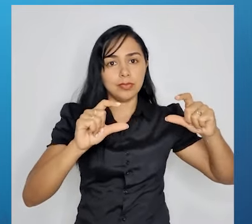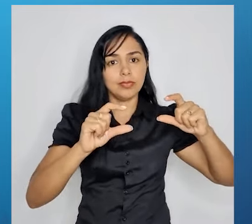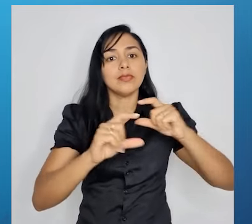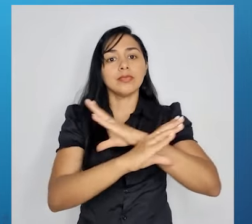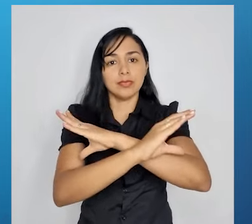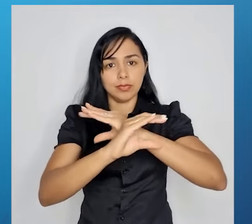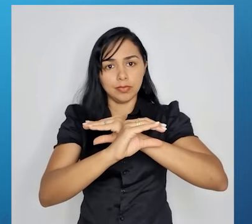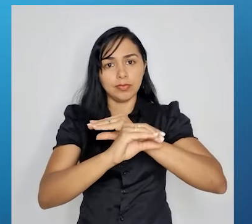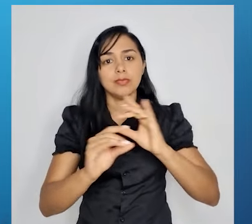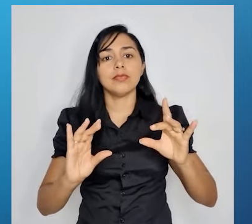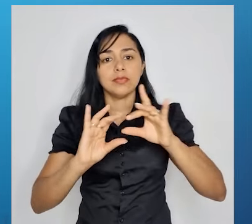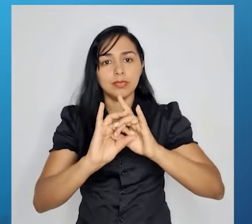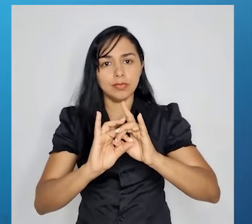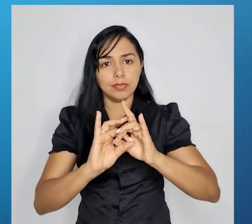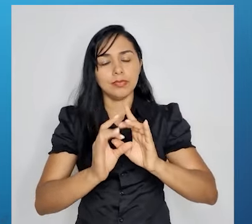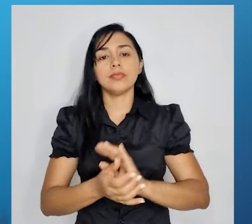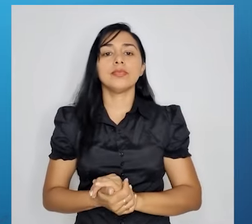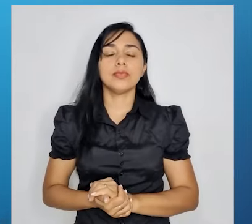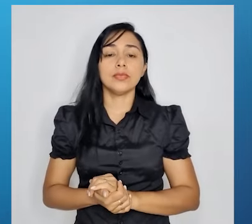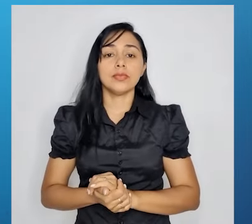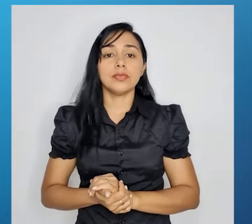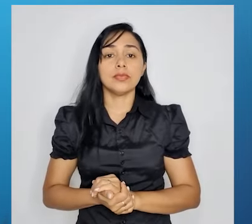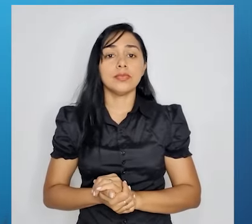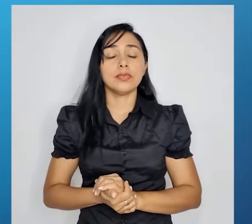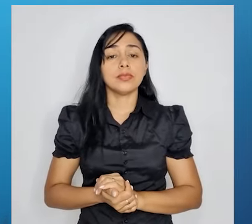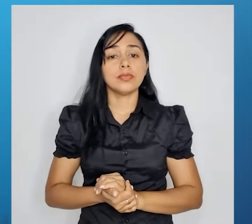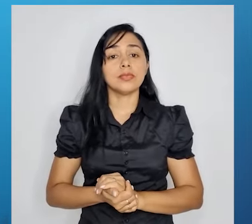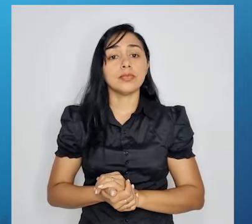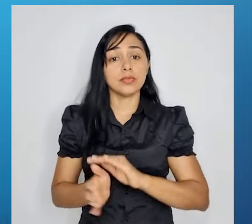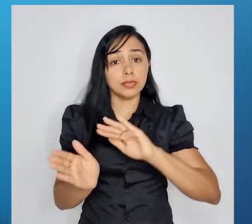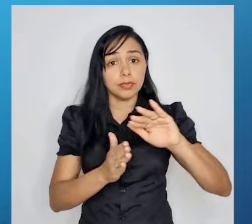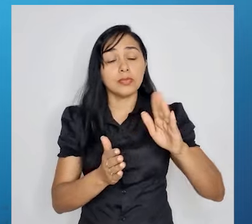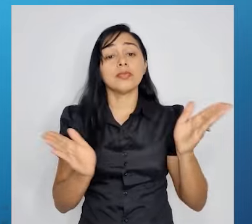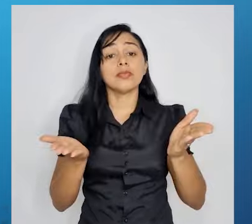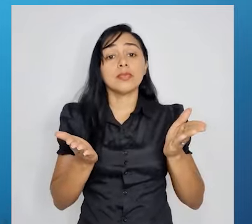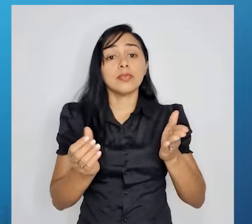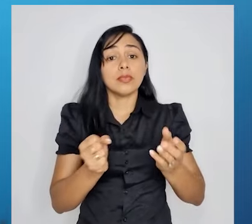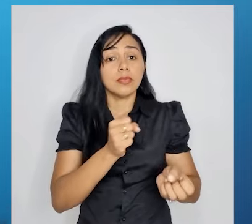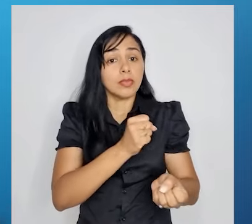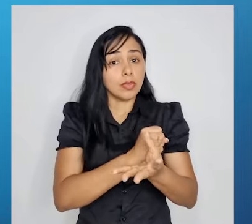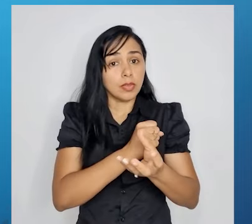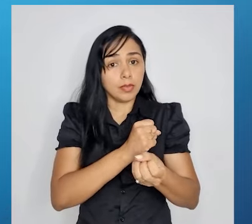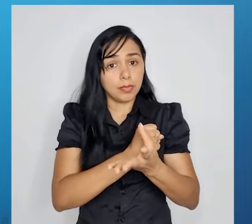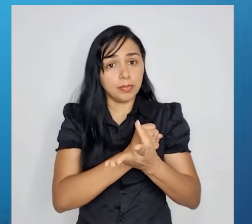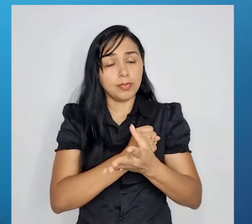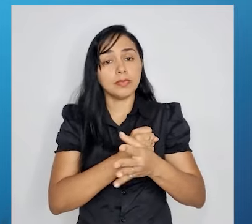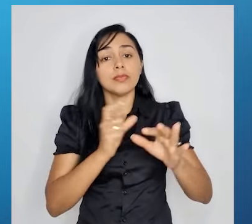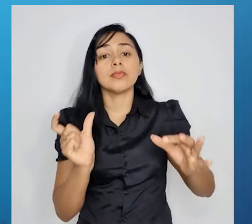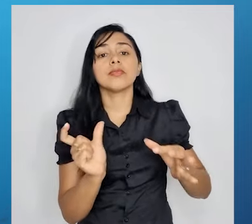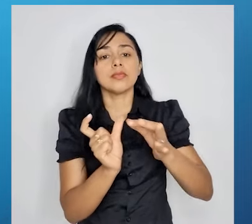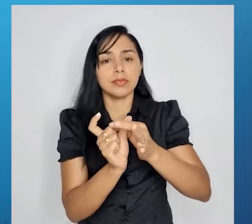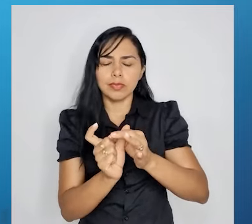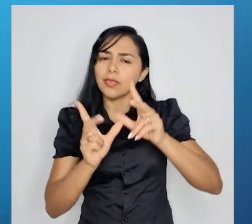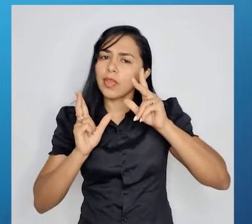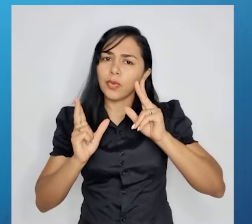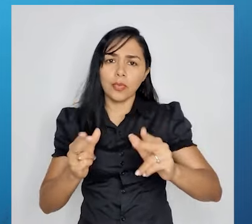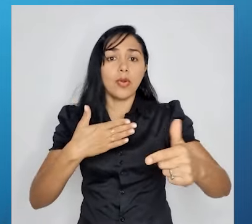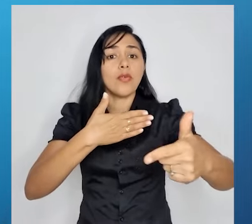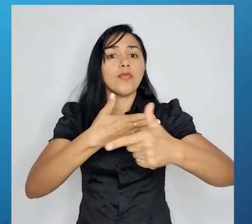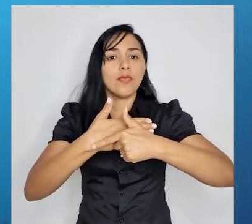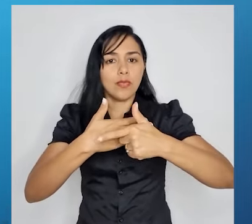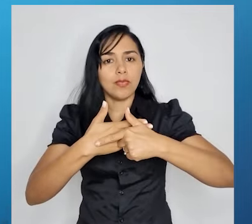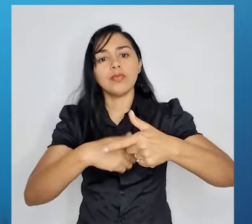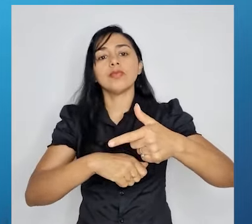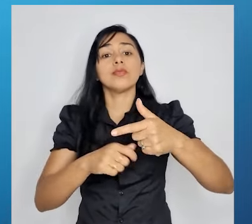A locução conjuntiva, ela é a mesma coisa que a conjunção. A diferença